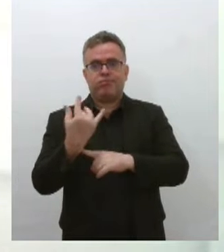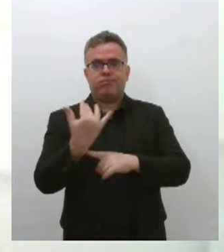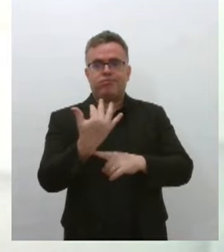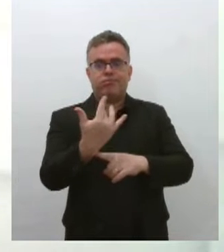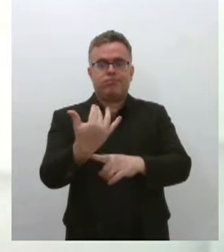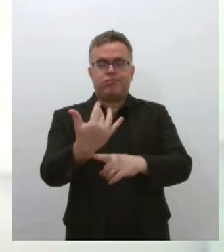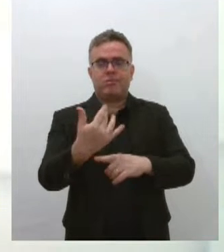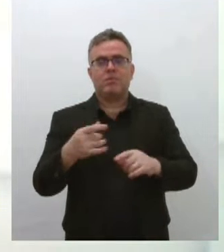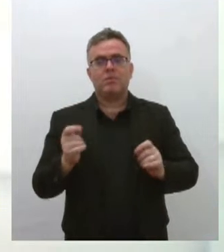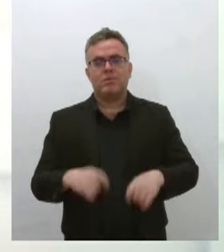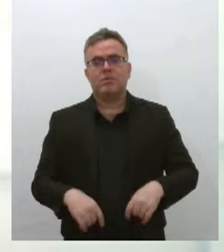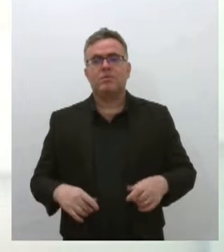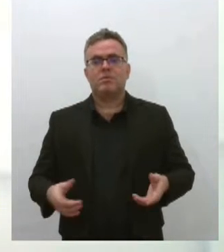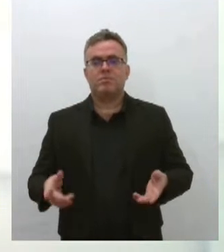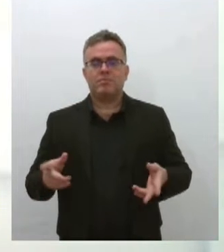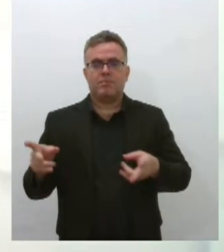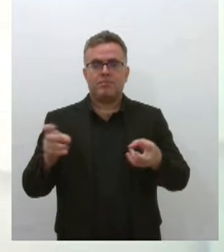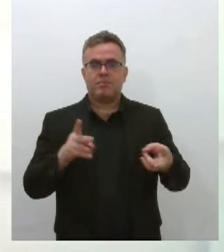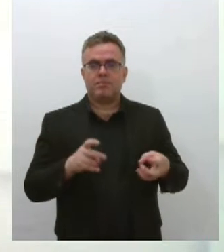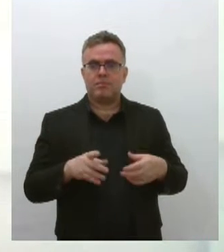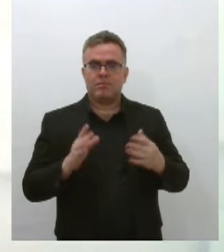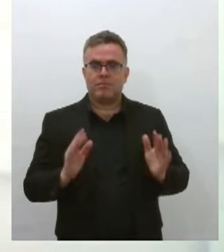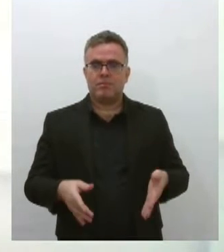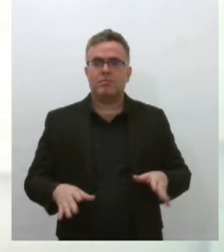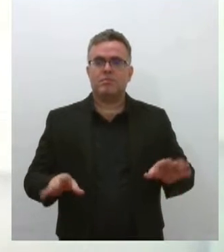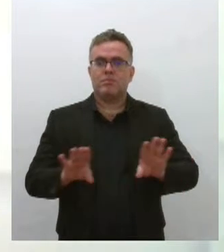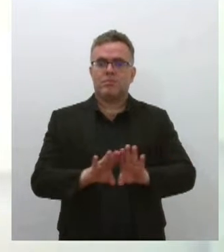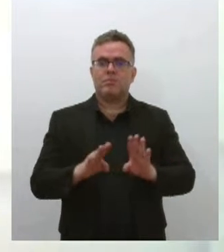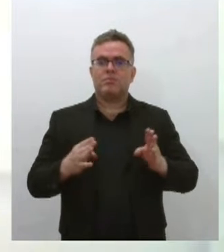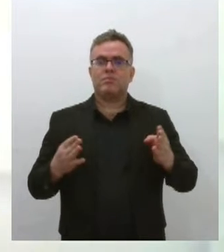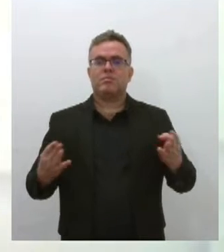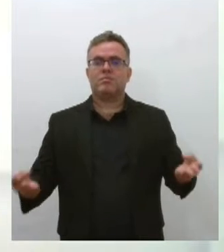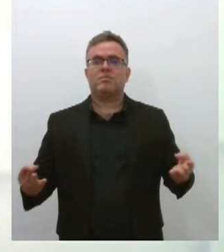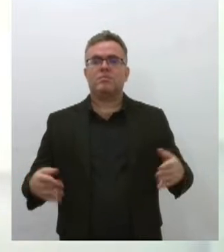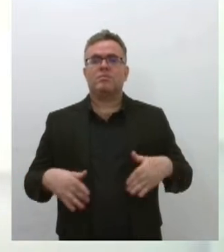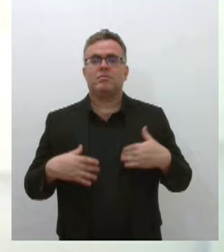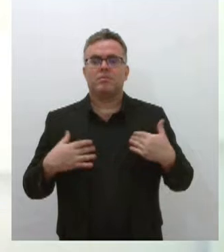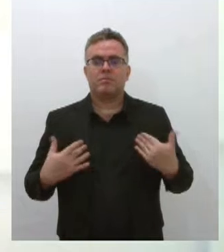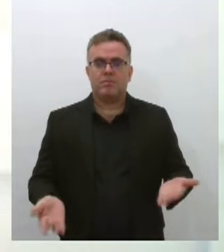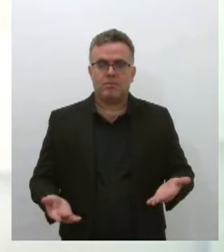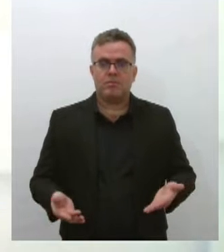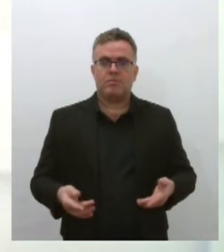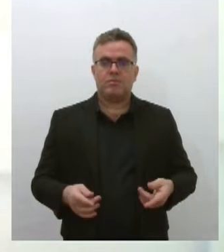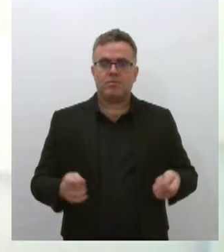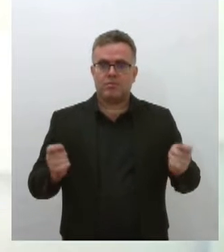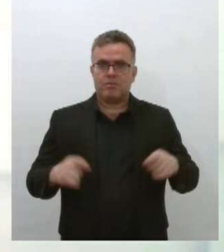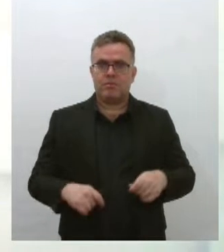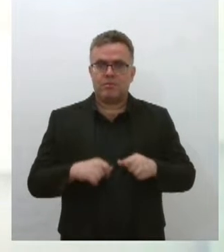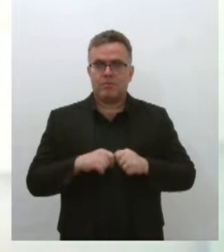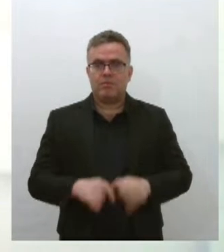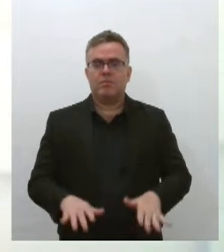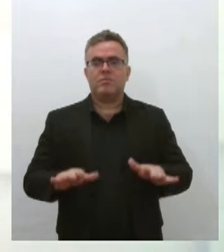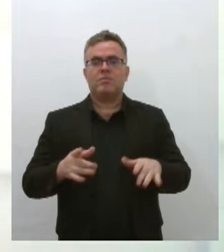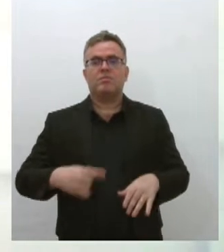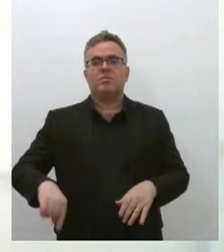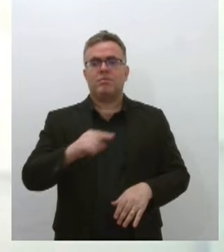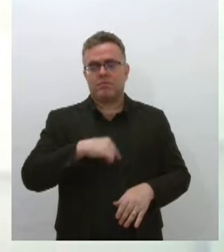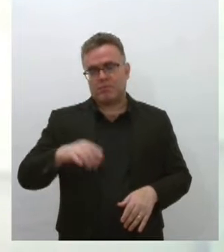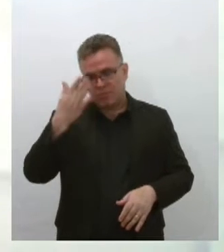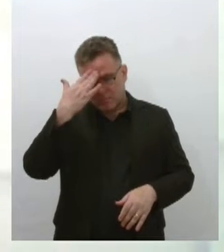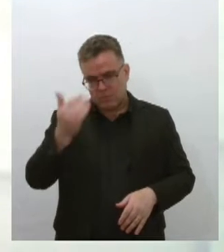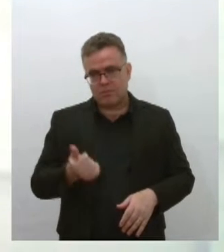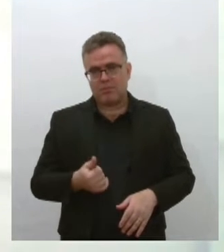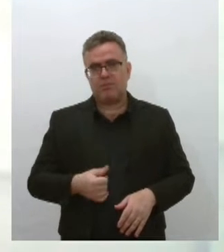observando que esse carro fumacê está chegando, abra bem a janela, abra bem a porta, deixa a fumacê entrar. A gente sabe que é incômodo, mas